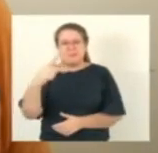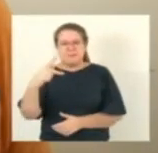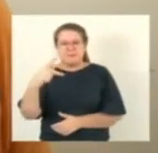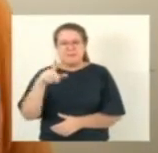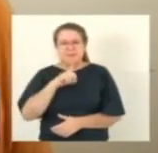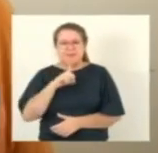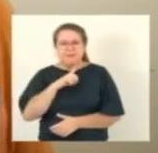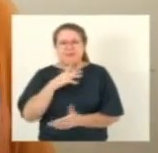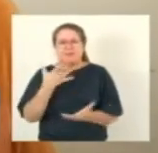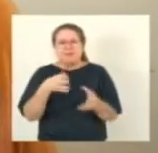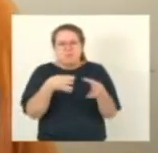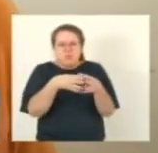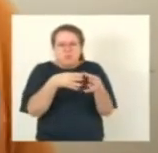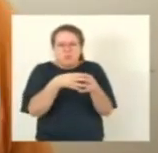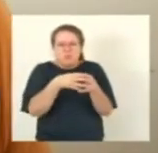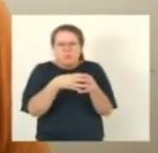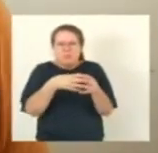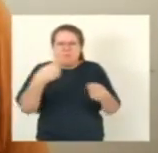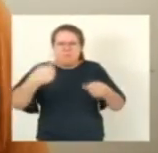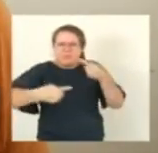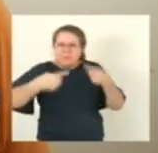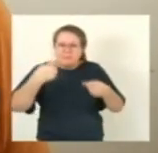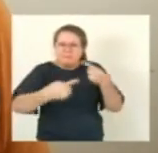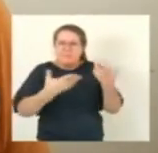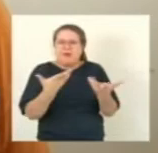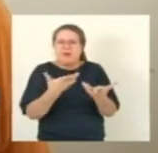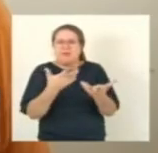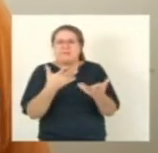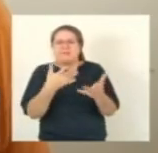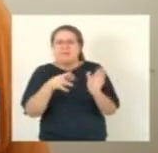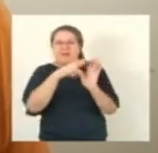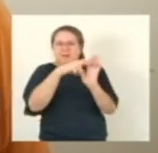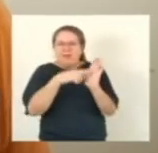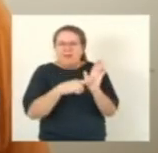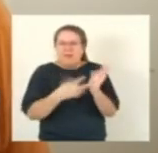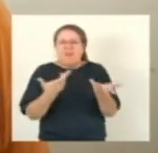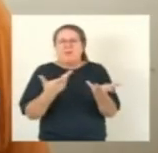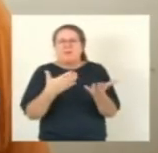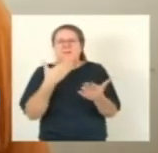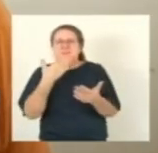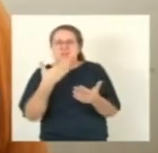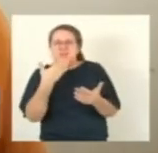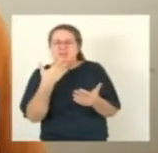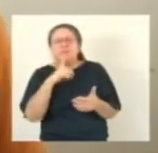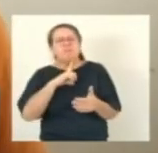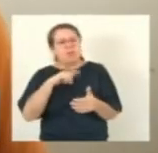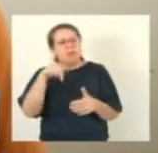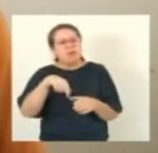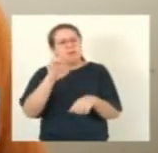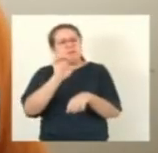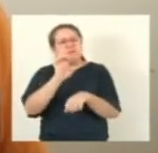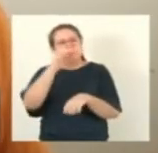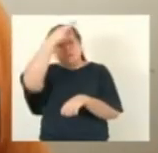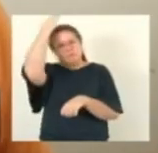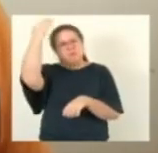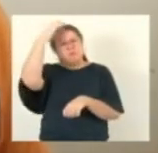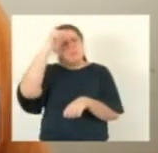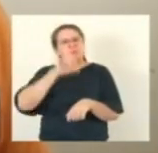debate amplo aqui nessa casa inclusive também com o deputado Gandini e que eu gostaria de dizer que no meu entender